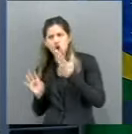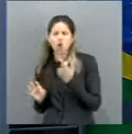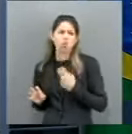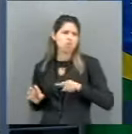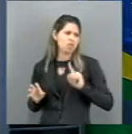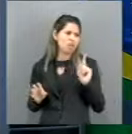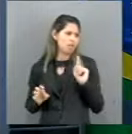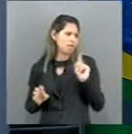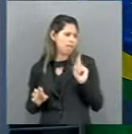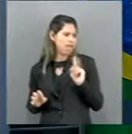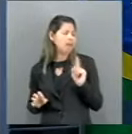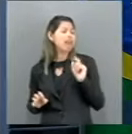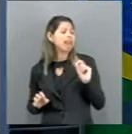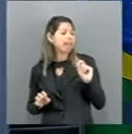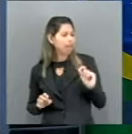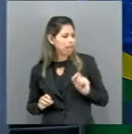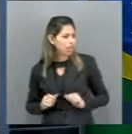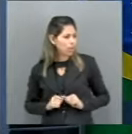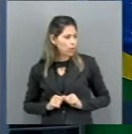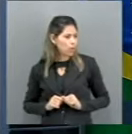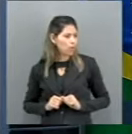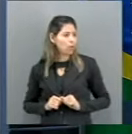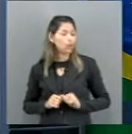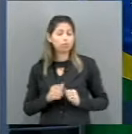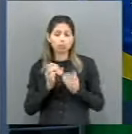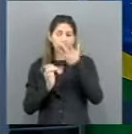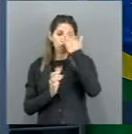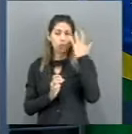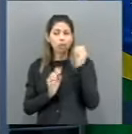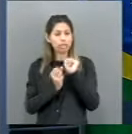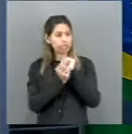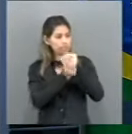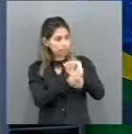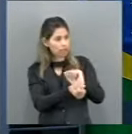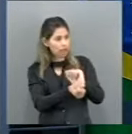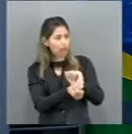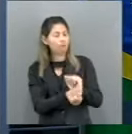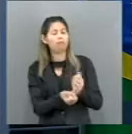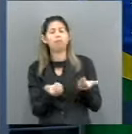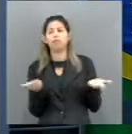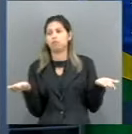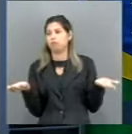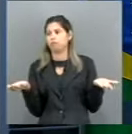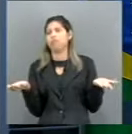poderíamos aqui aprofundar esse tema. E claro que não dá tempo. Mas vamos em frente.